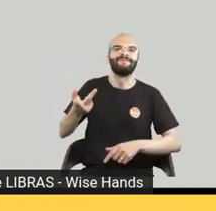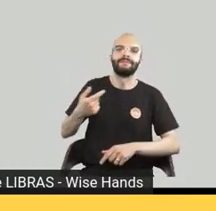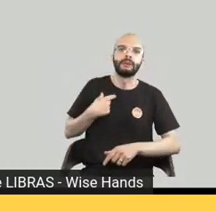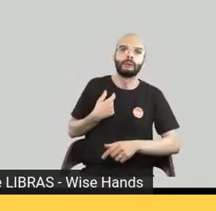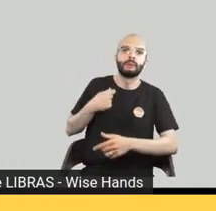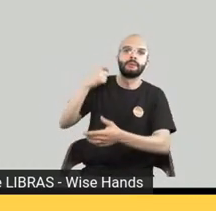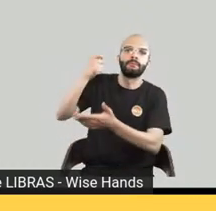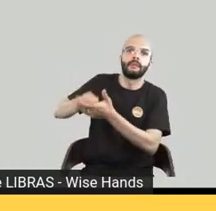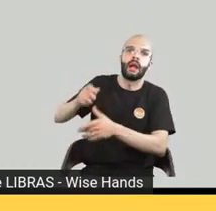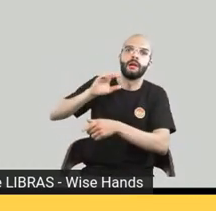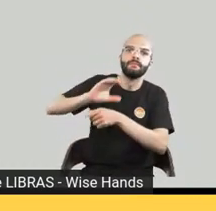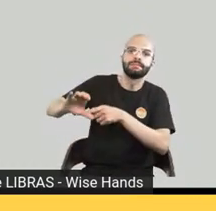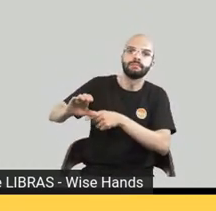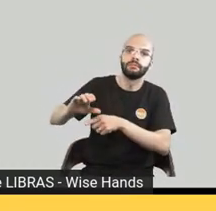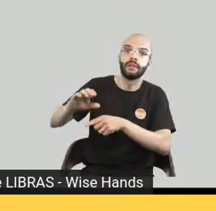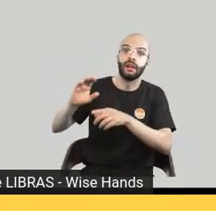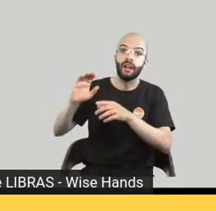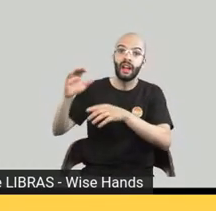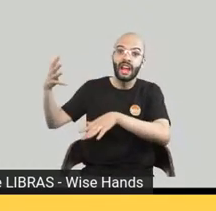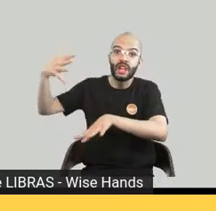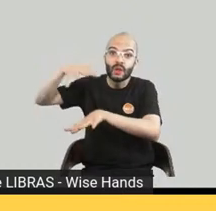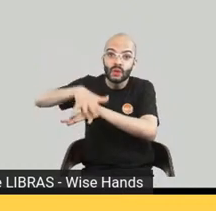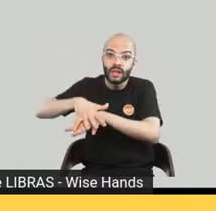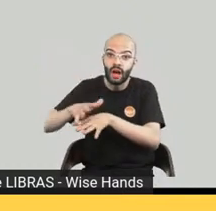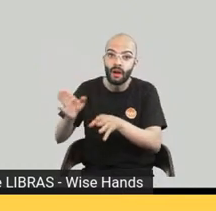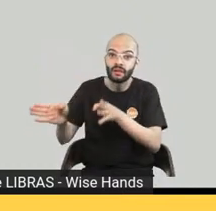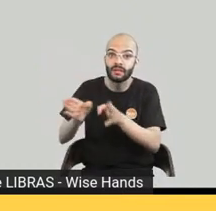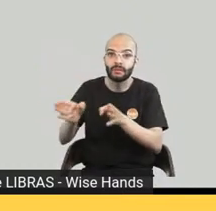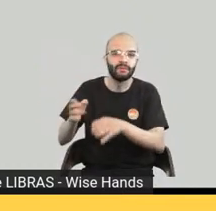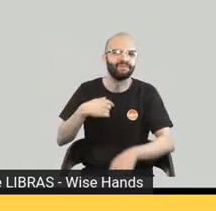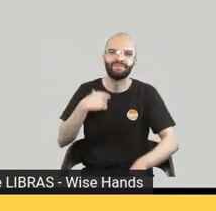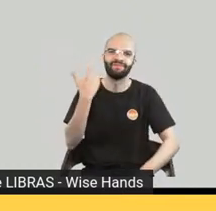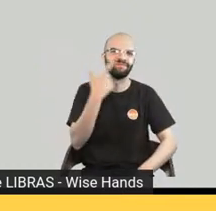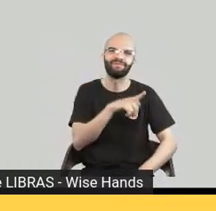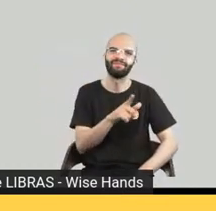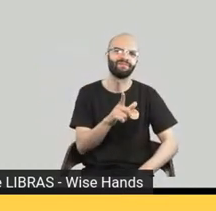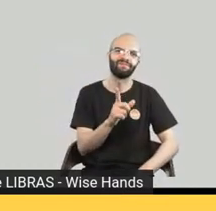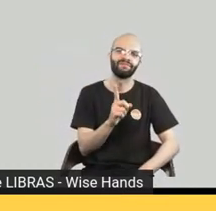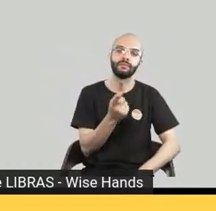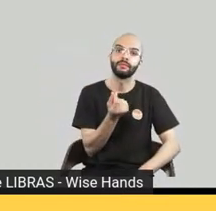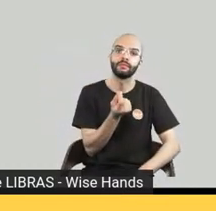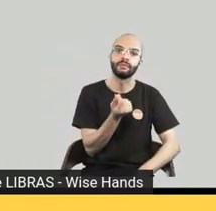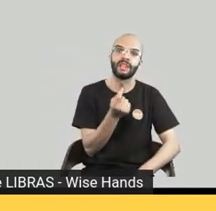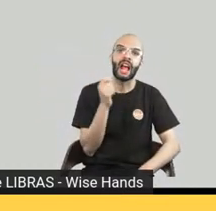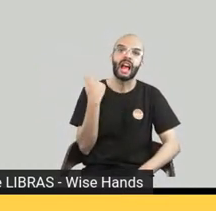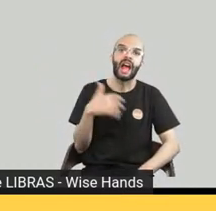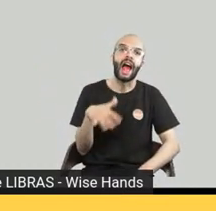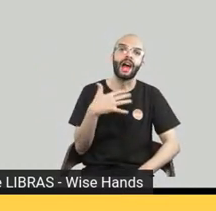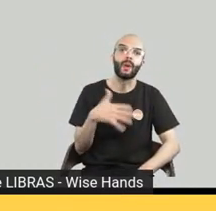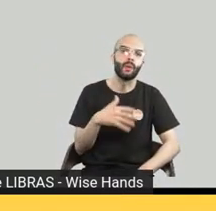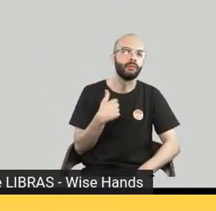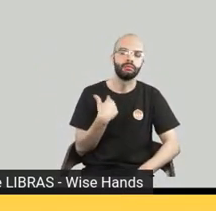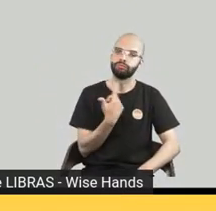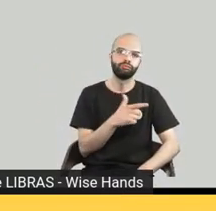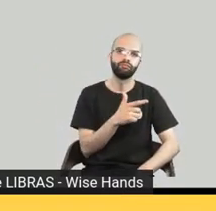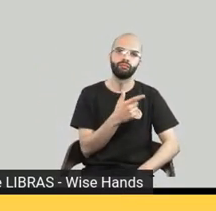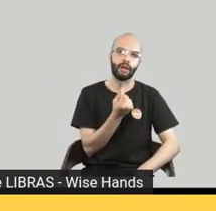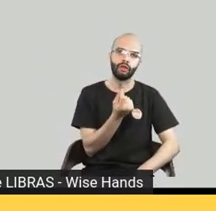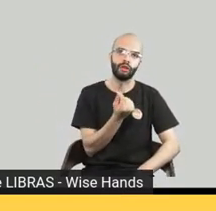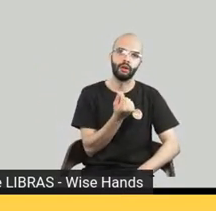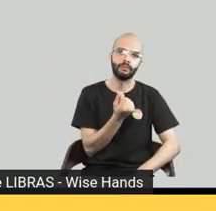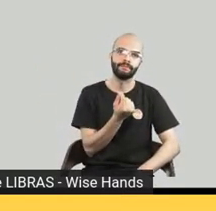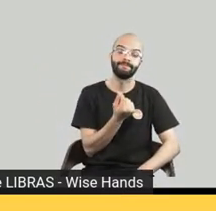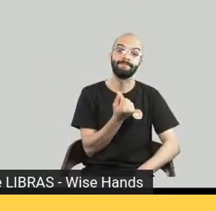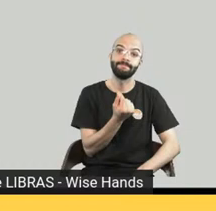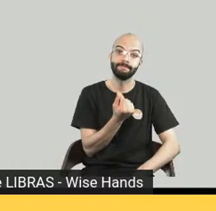então assim como investir em marketing é importante é muito importante investir na inclusão que é um